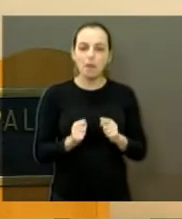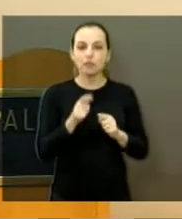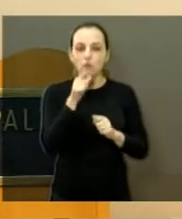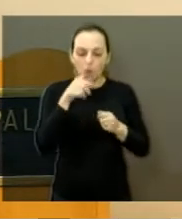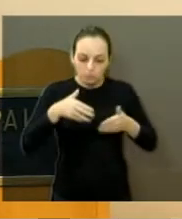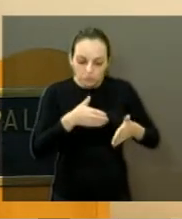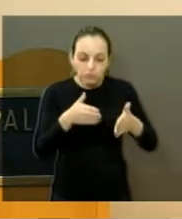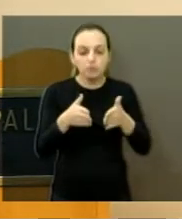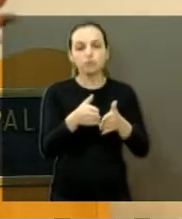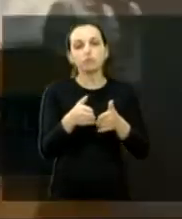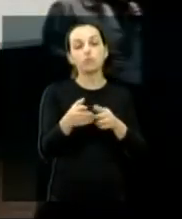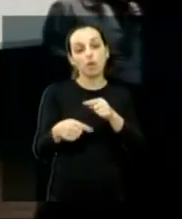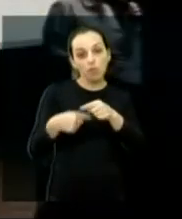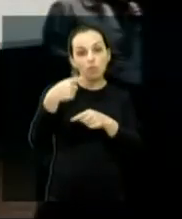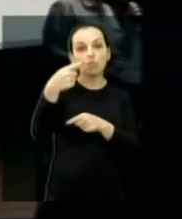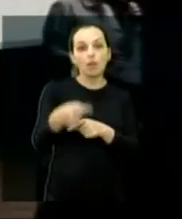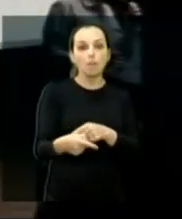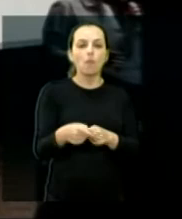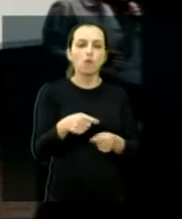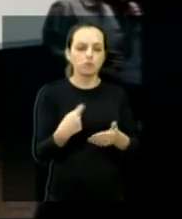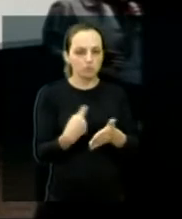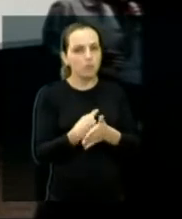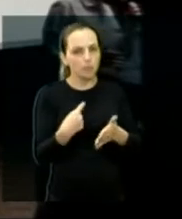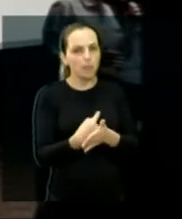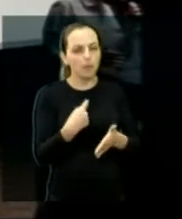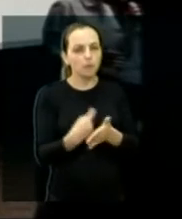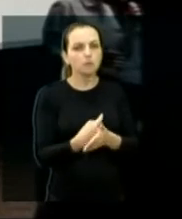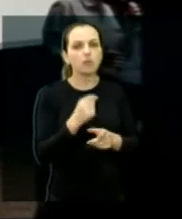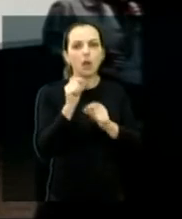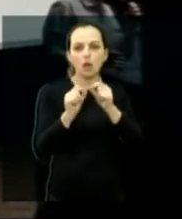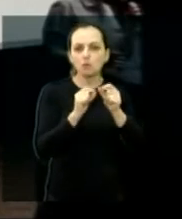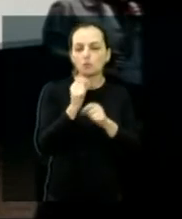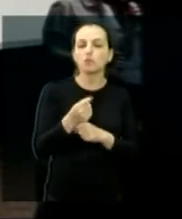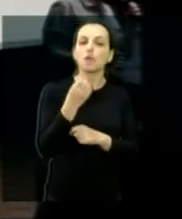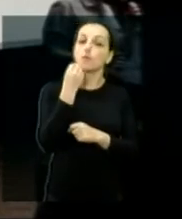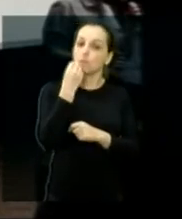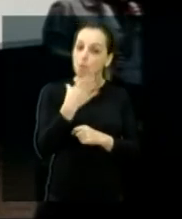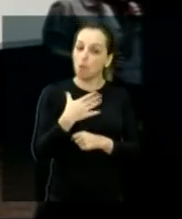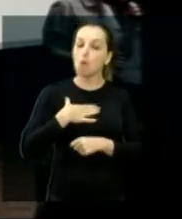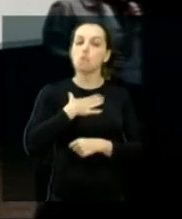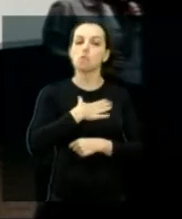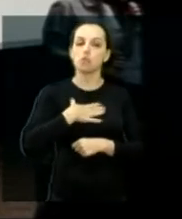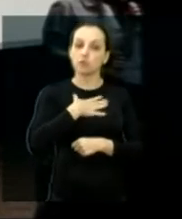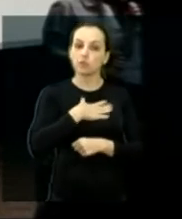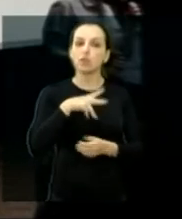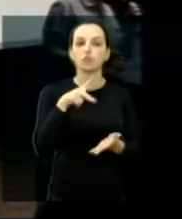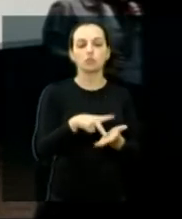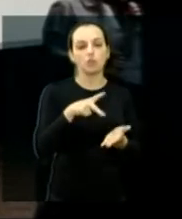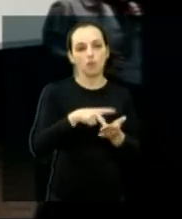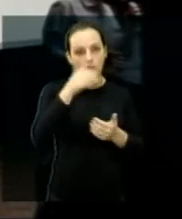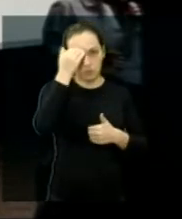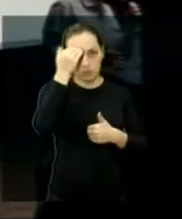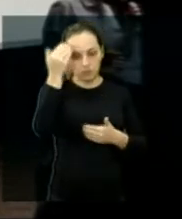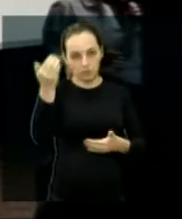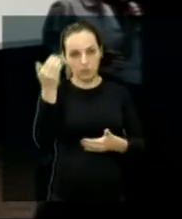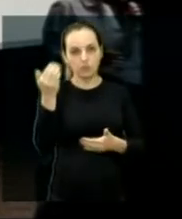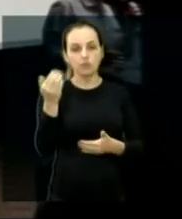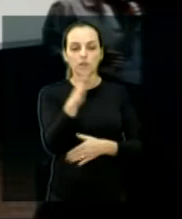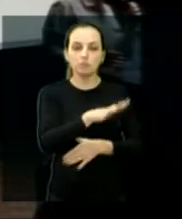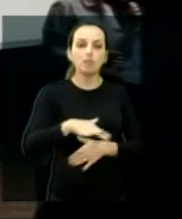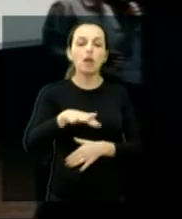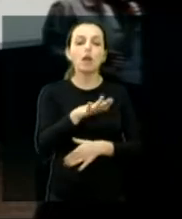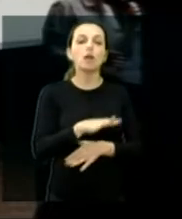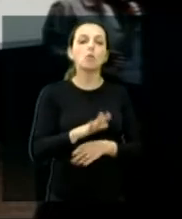no outro dia, eles falaram, questionaram eu, que foi hoje, Toninho foi muito bom, gostei muito. Eu quero agradecer também ao agente comunitário daquela